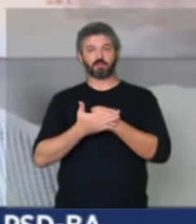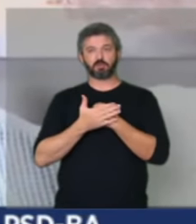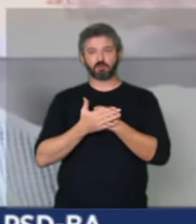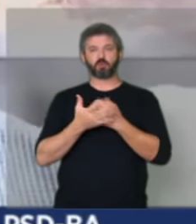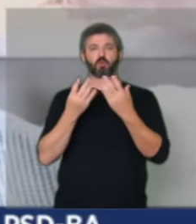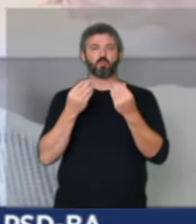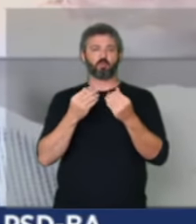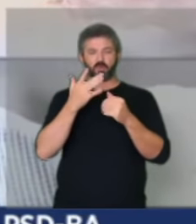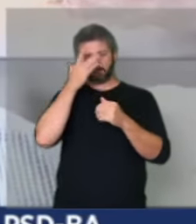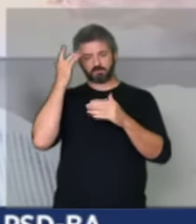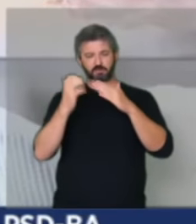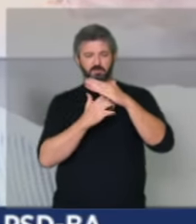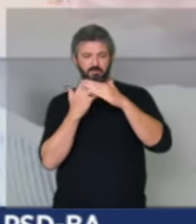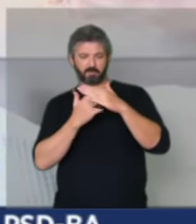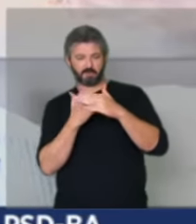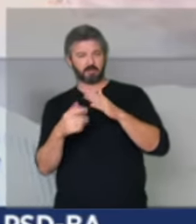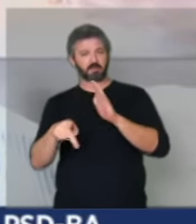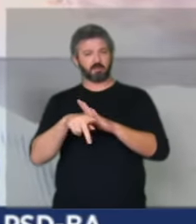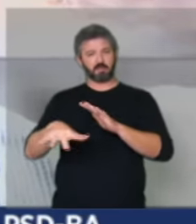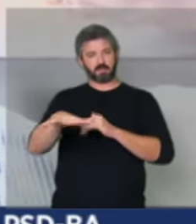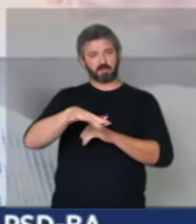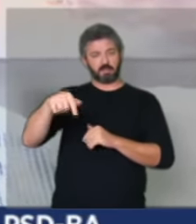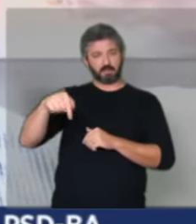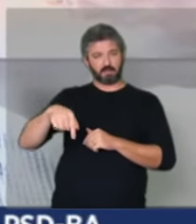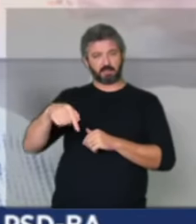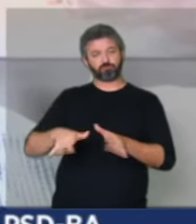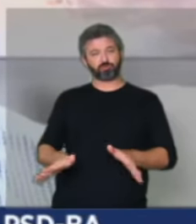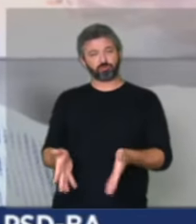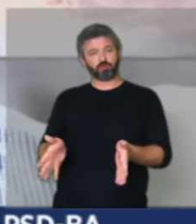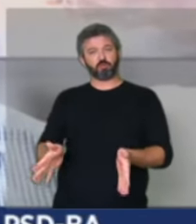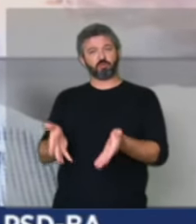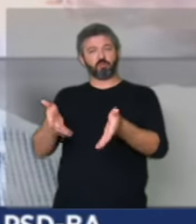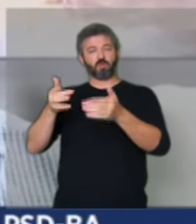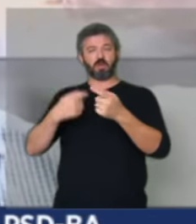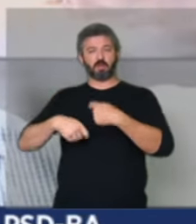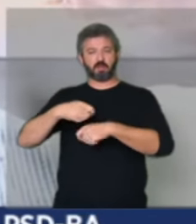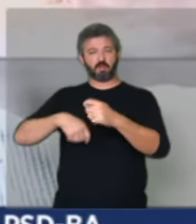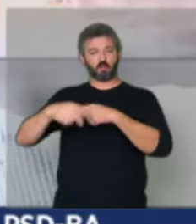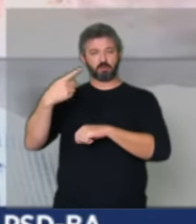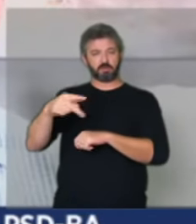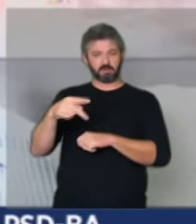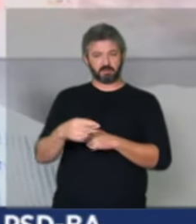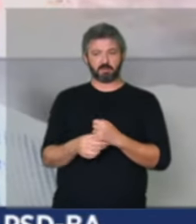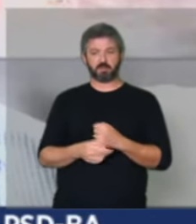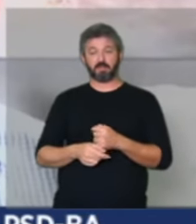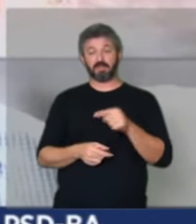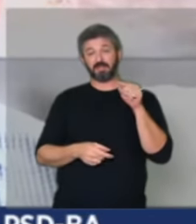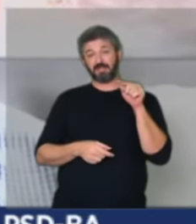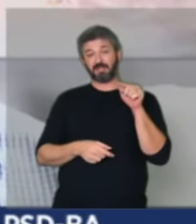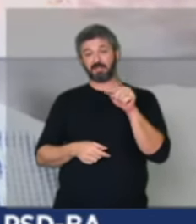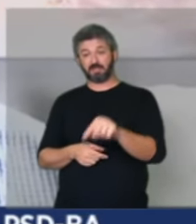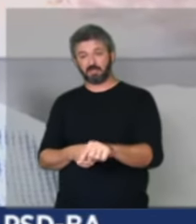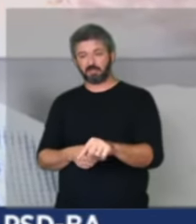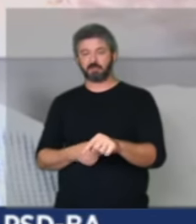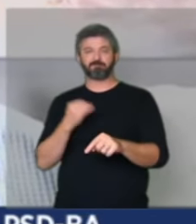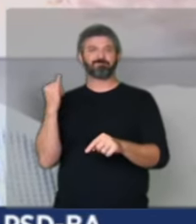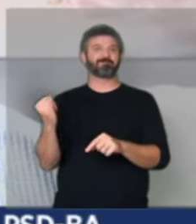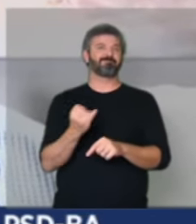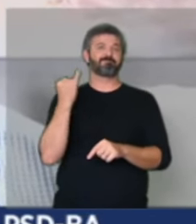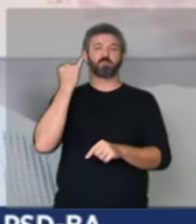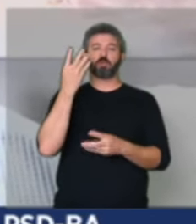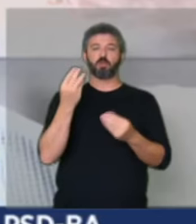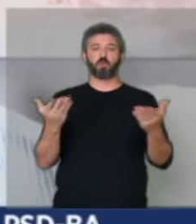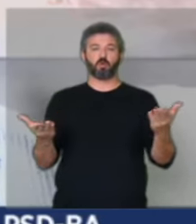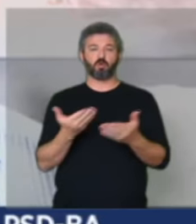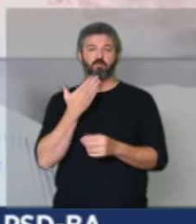pequeno empreendedor aqui da região a estimular seus negócios isso é importantíssimo hoje